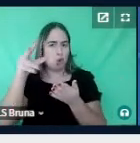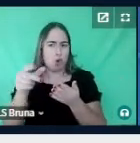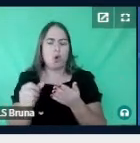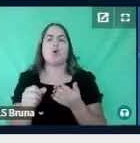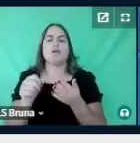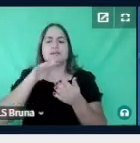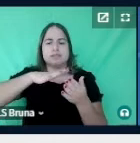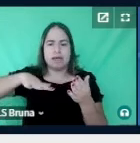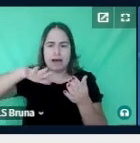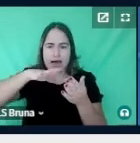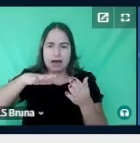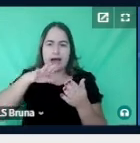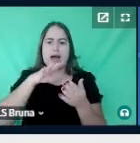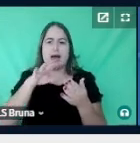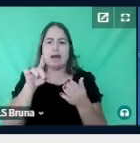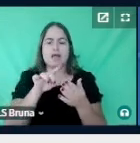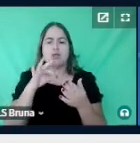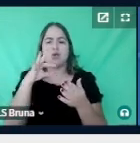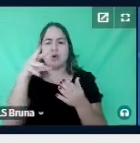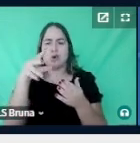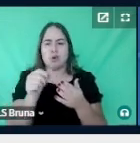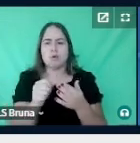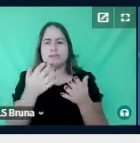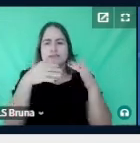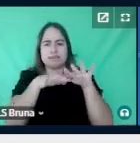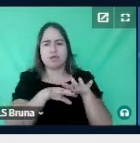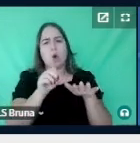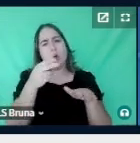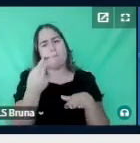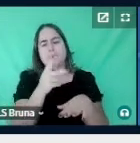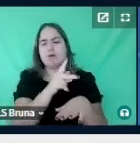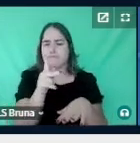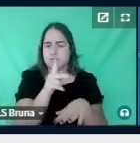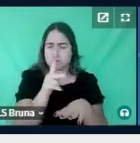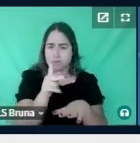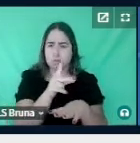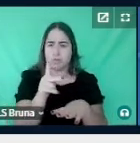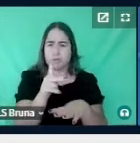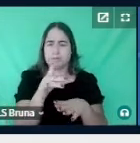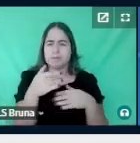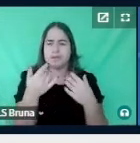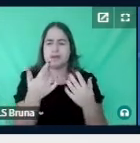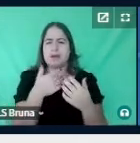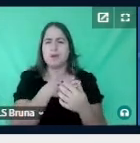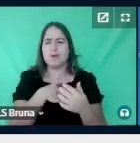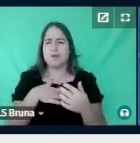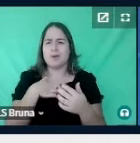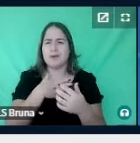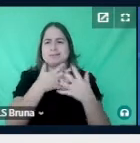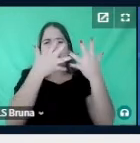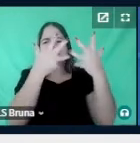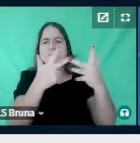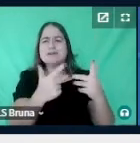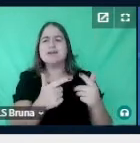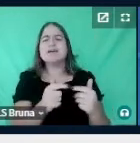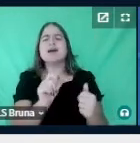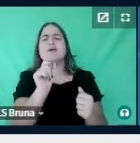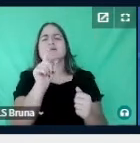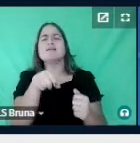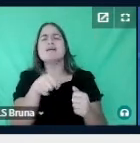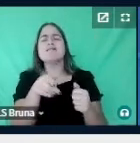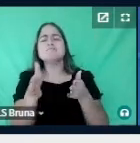todos estão inseridos num programa ou são professoras, eu gosto de explicar o que é esse